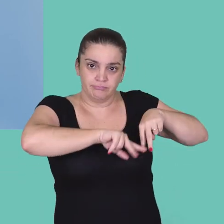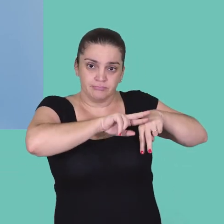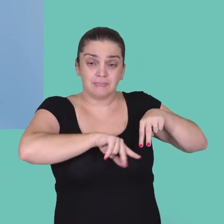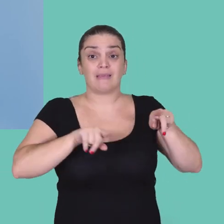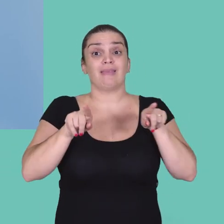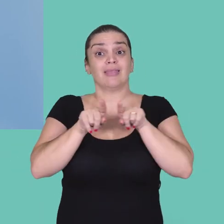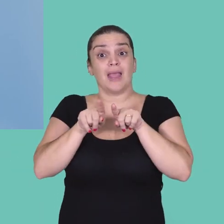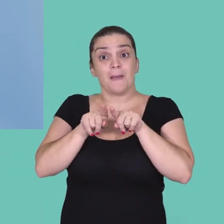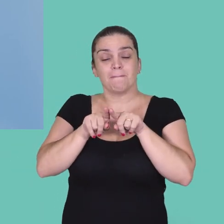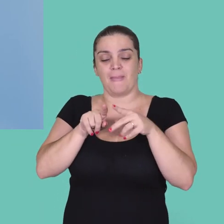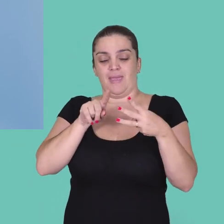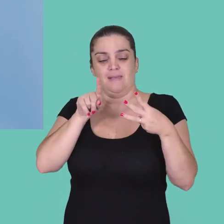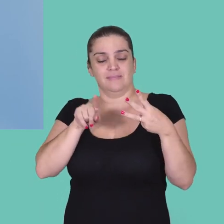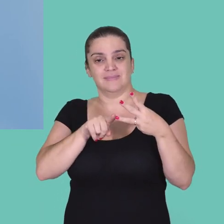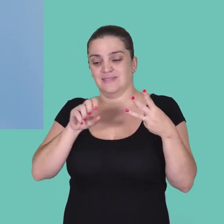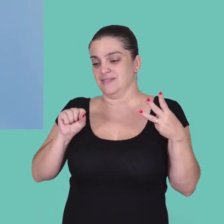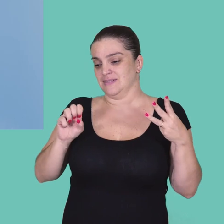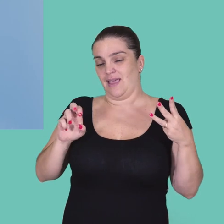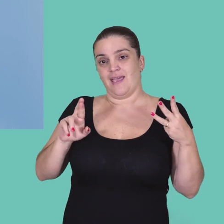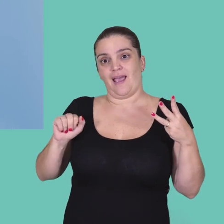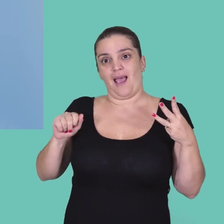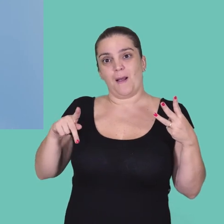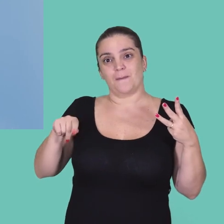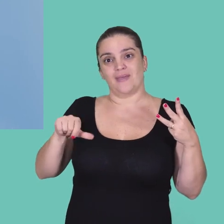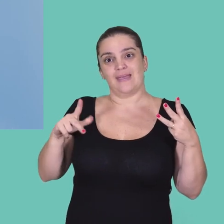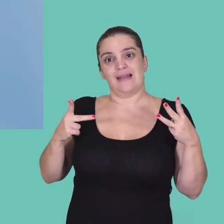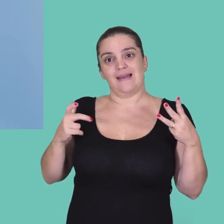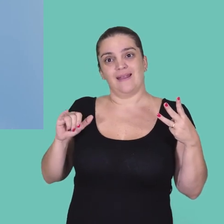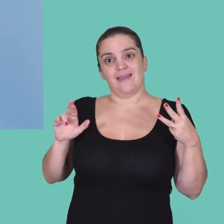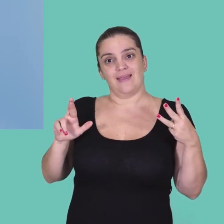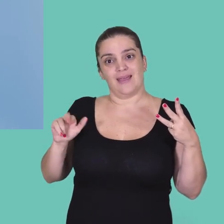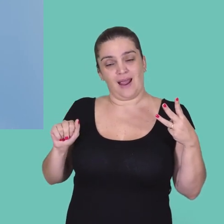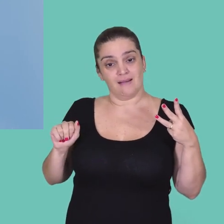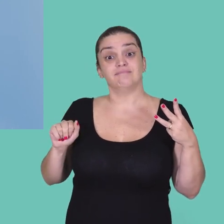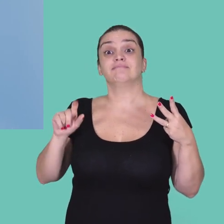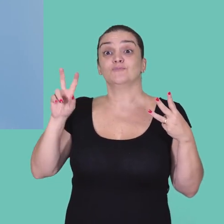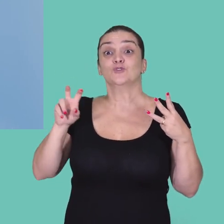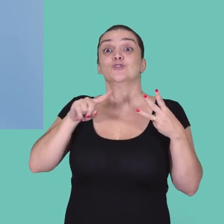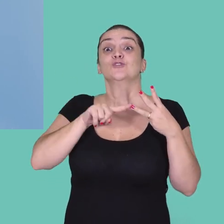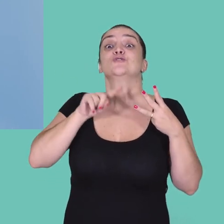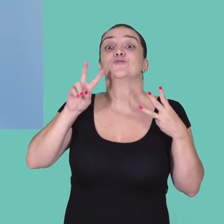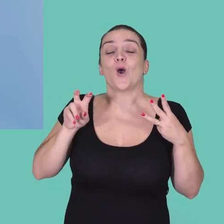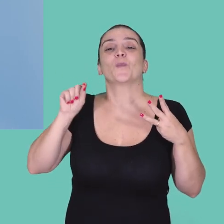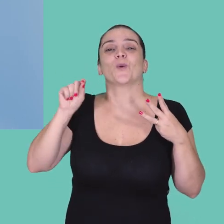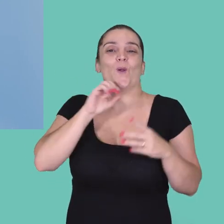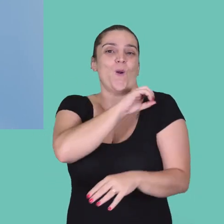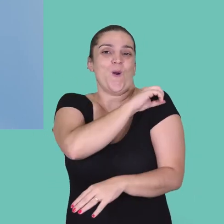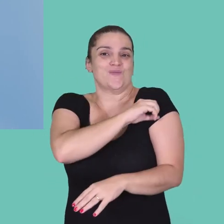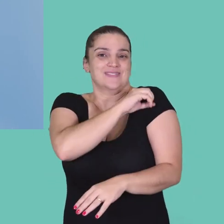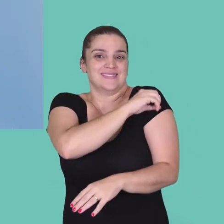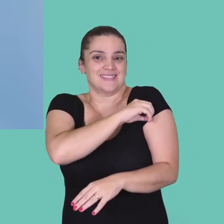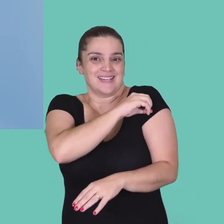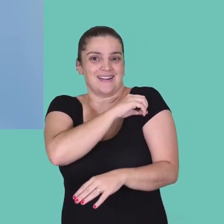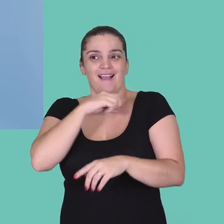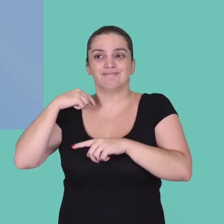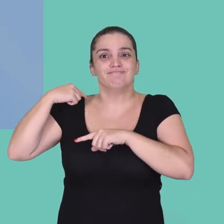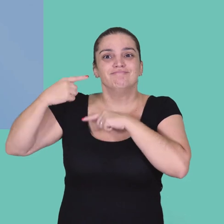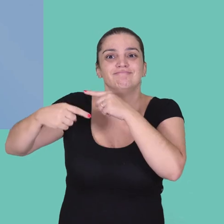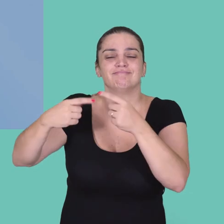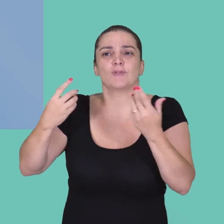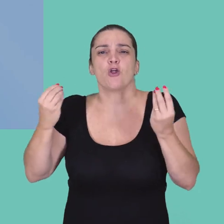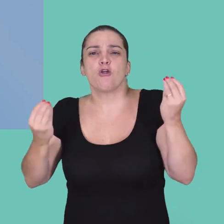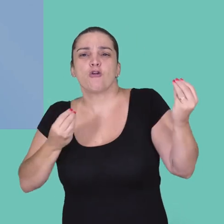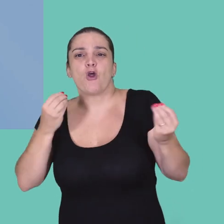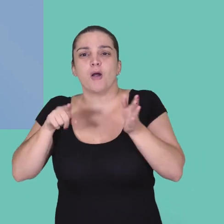a Fundação Serrapilheira, que está financiando esse workshop sobre Parent in Science. Então,